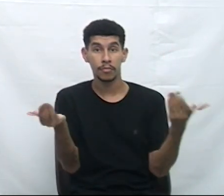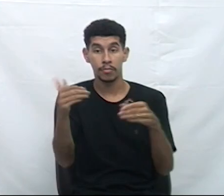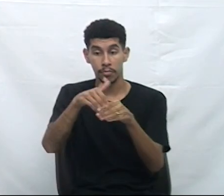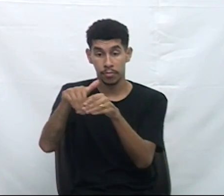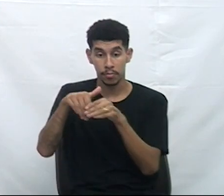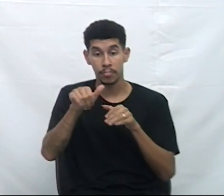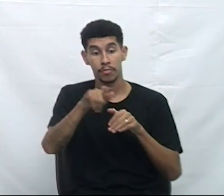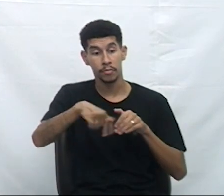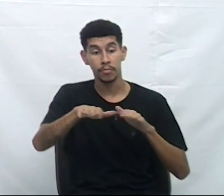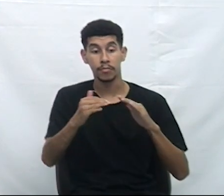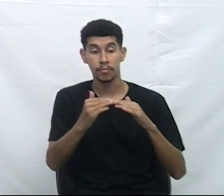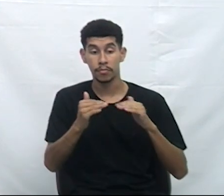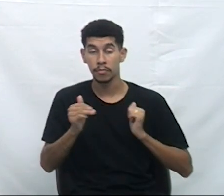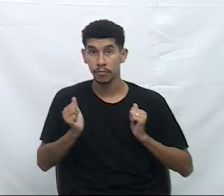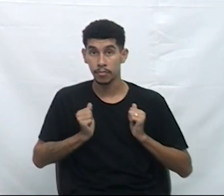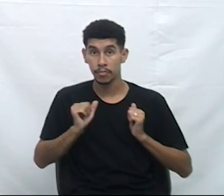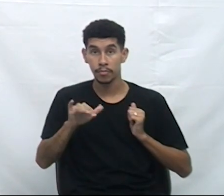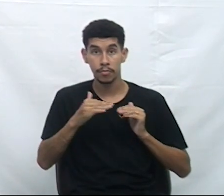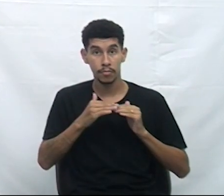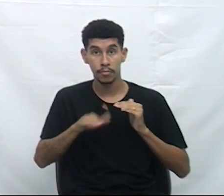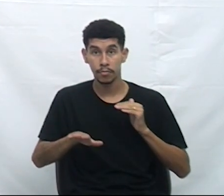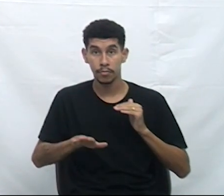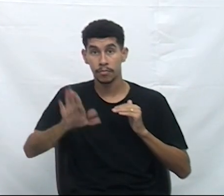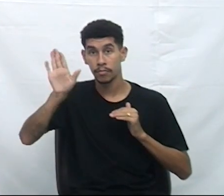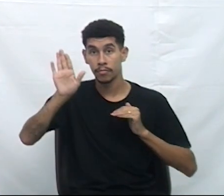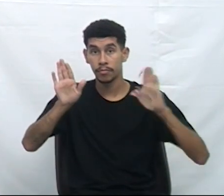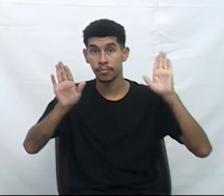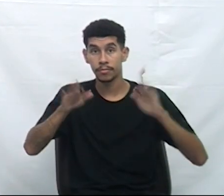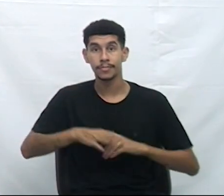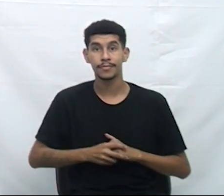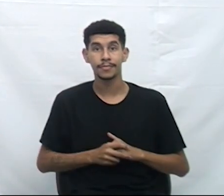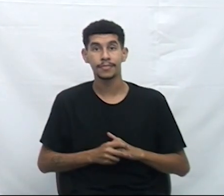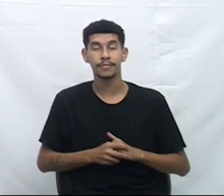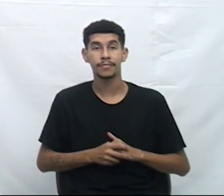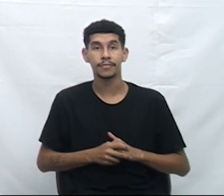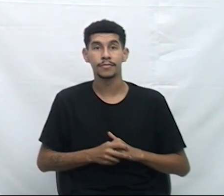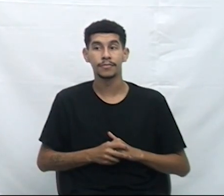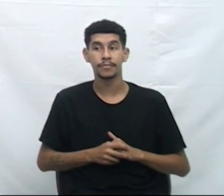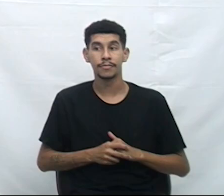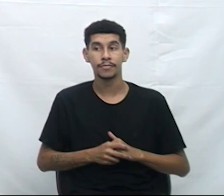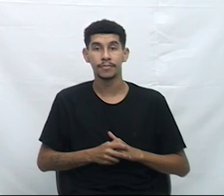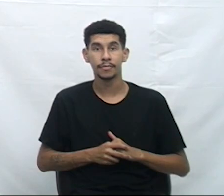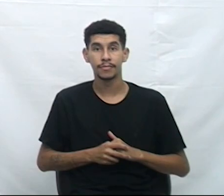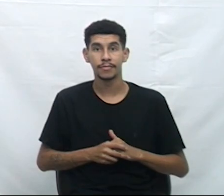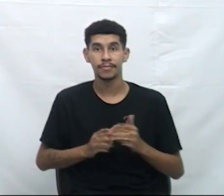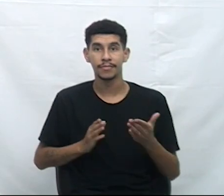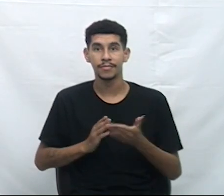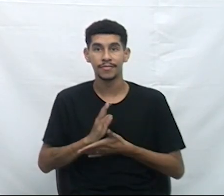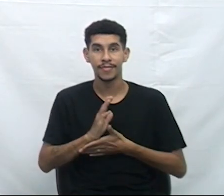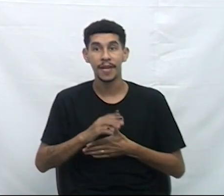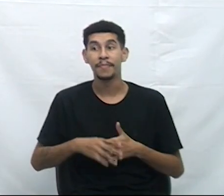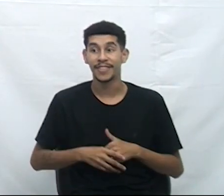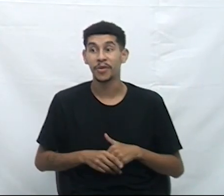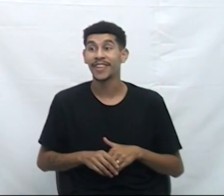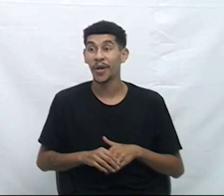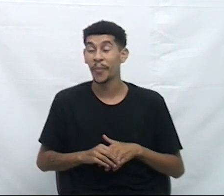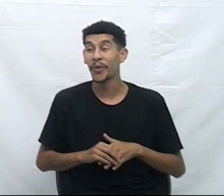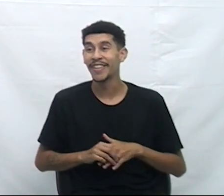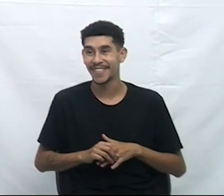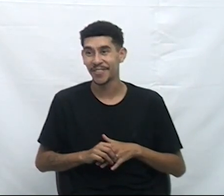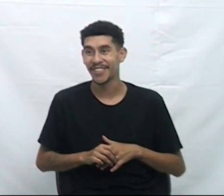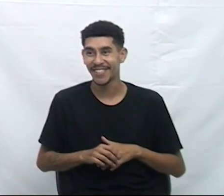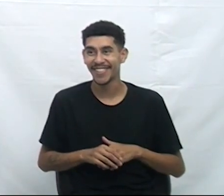discutir, está em votação. Os favoráveis permaneçam como estão, os contrários se manifestem. O requerimento foi aprovado por unanimidade.